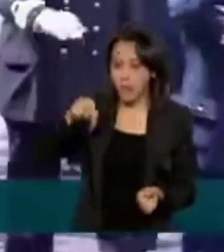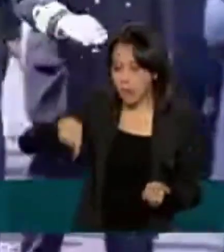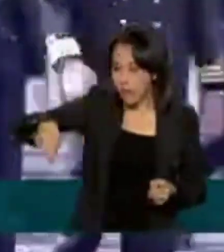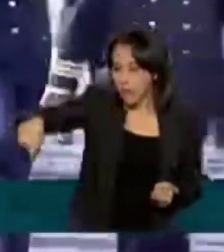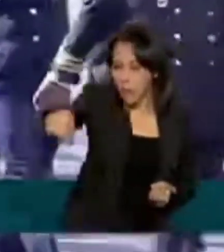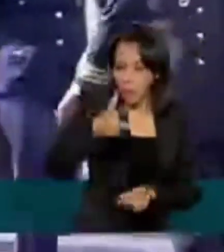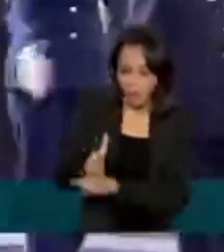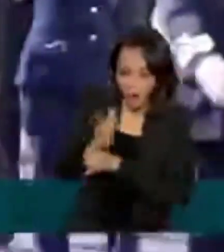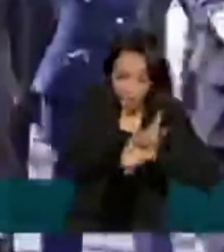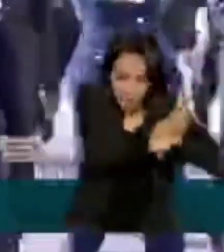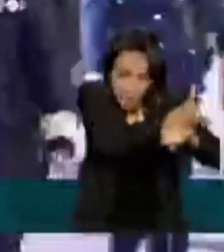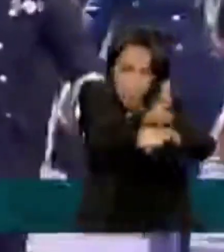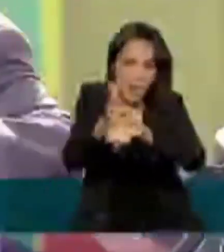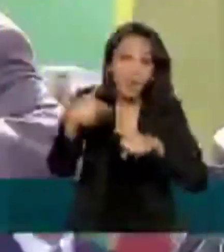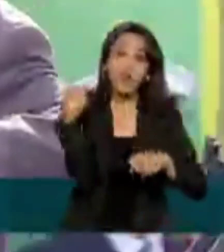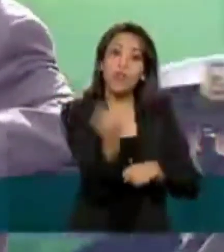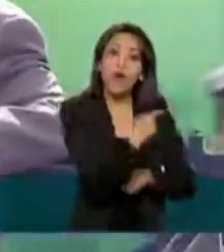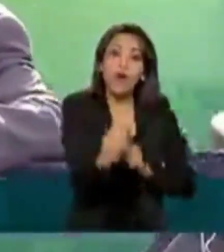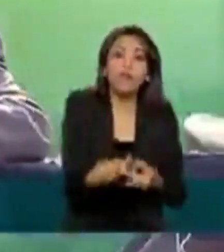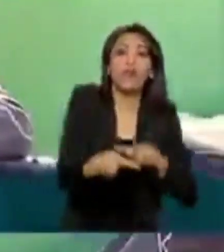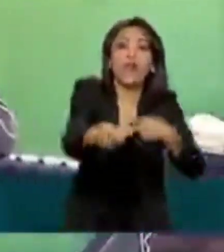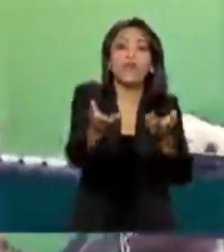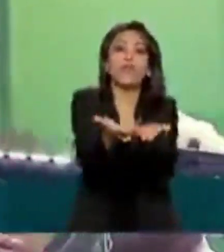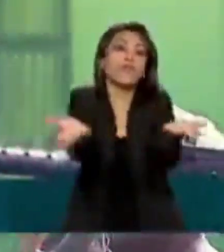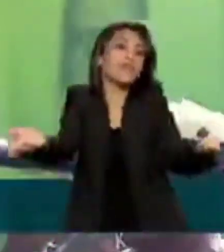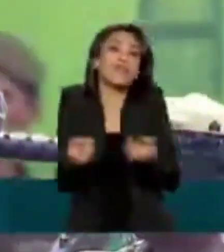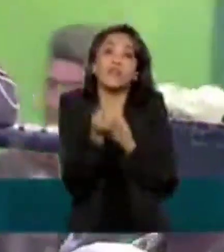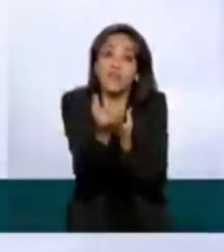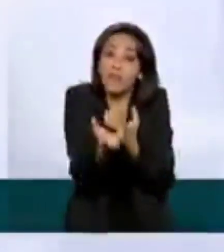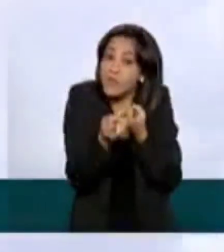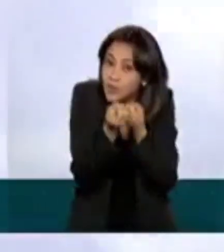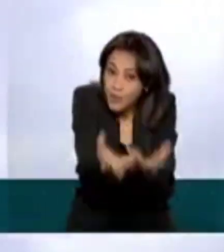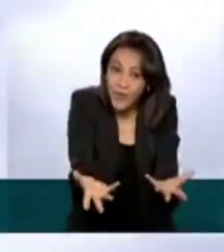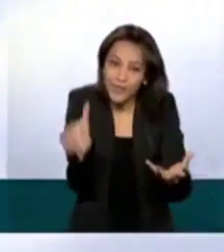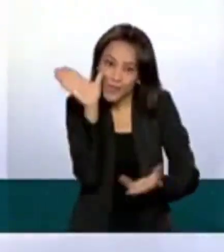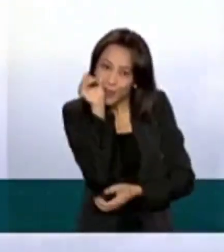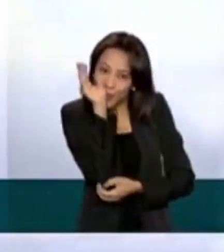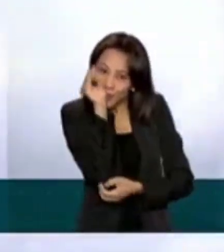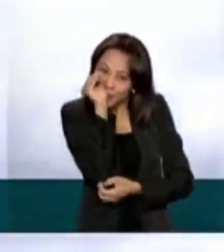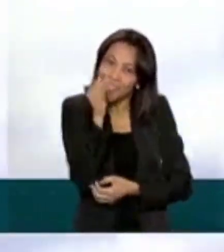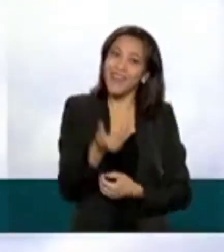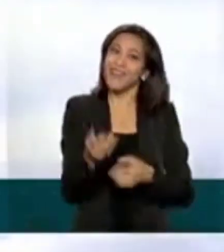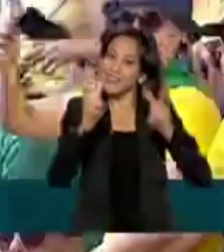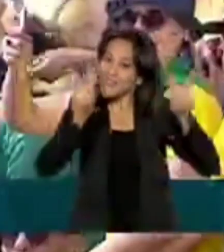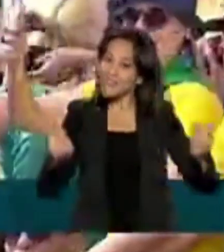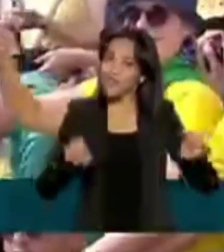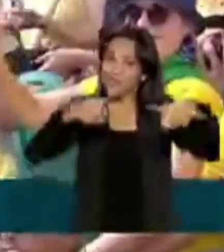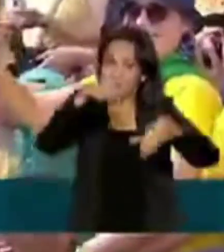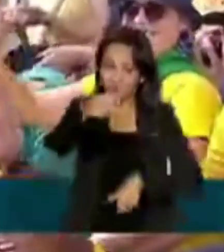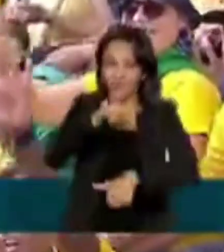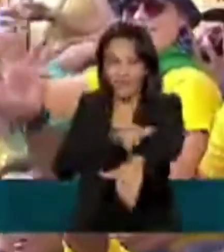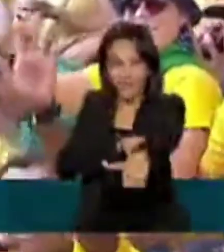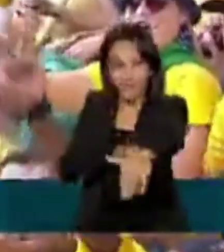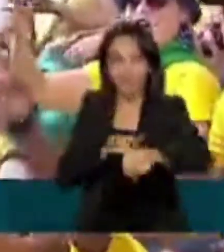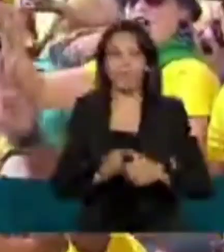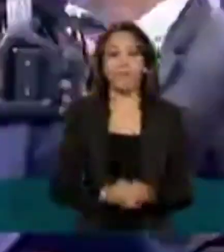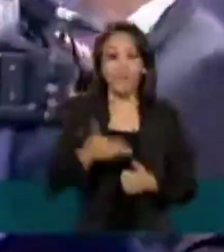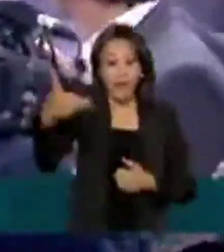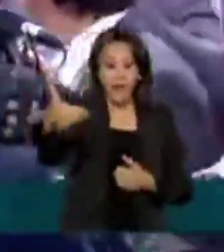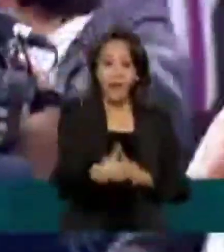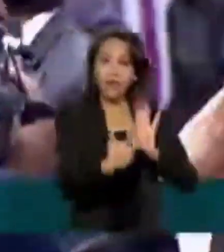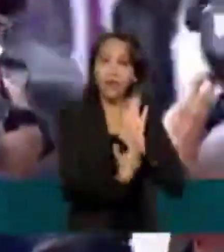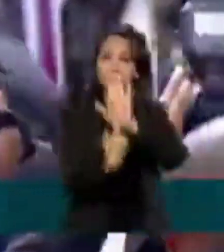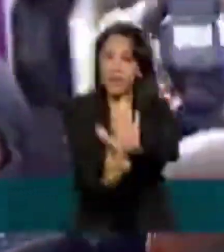nós levamos para você todas as informações e curiosidades do 7 de setembro. A transmissão